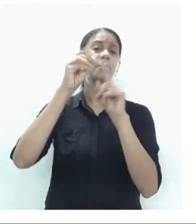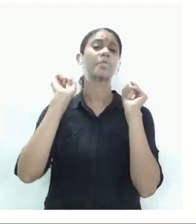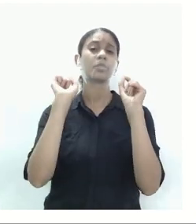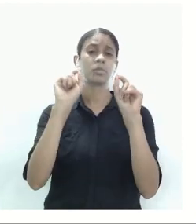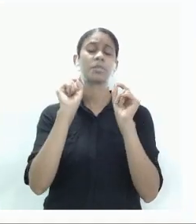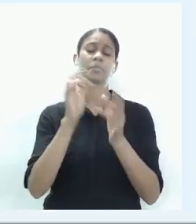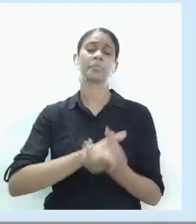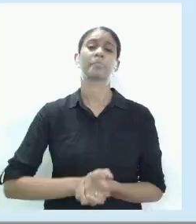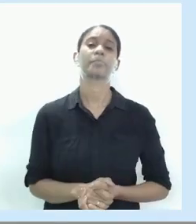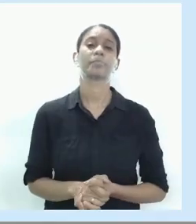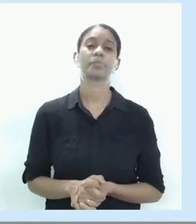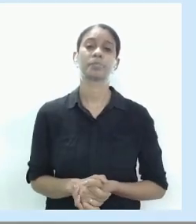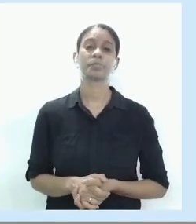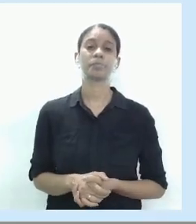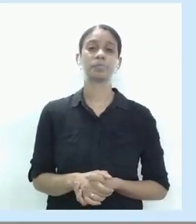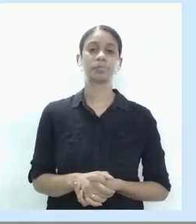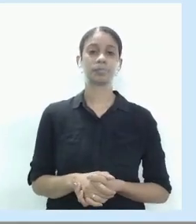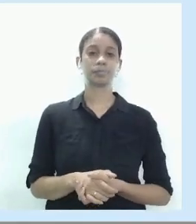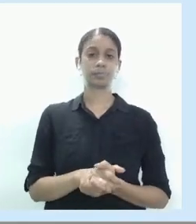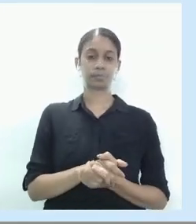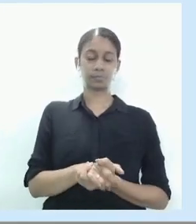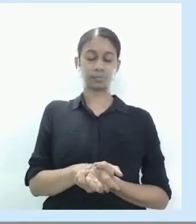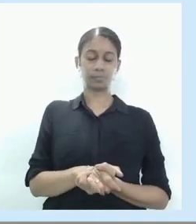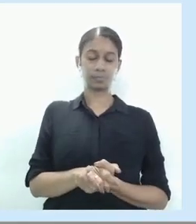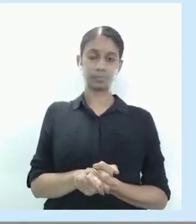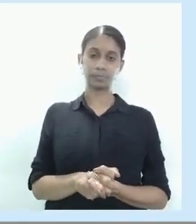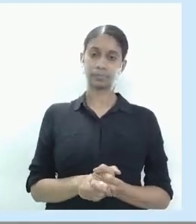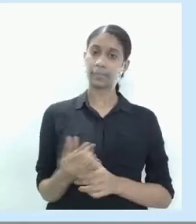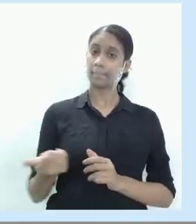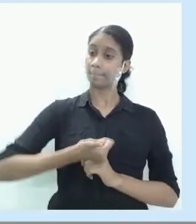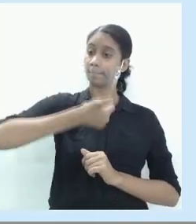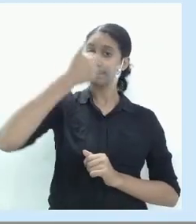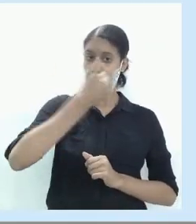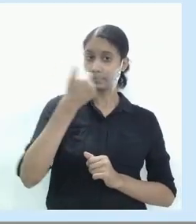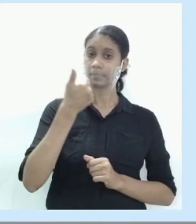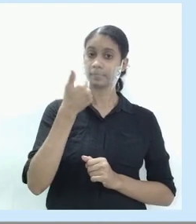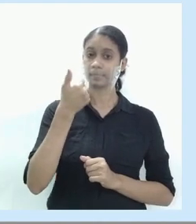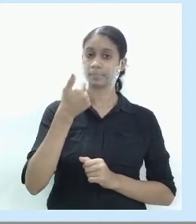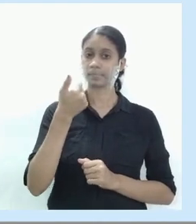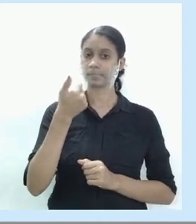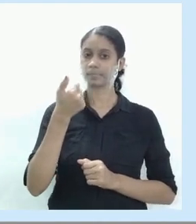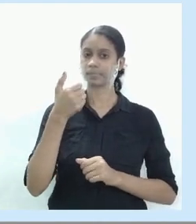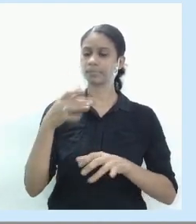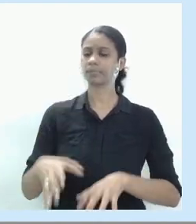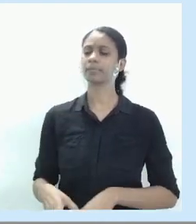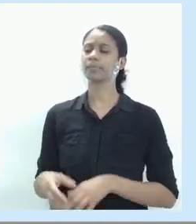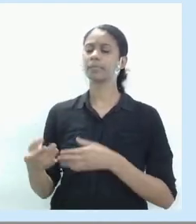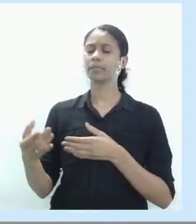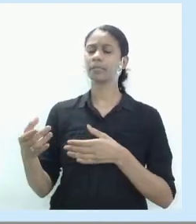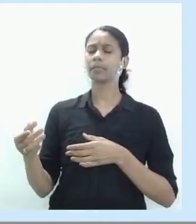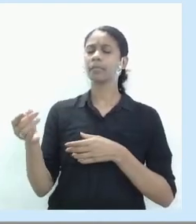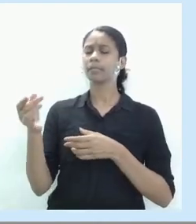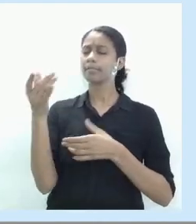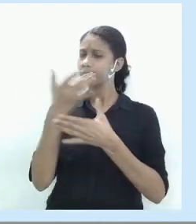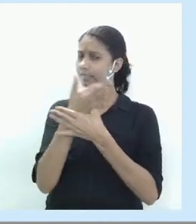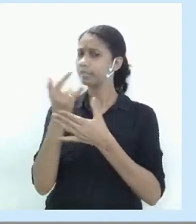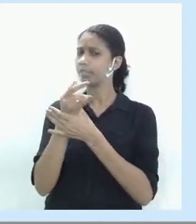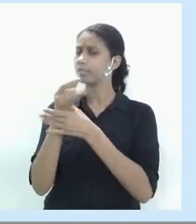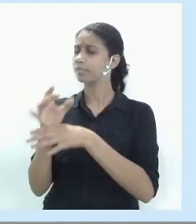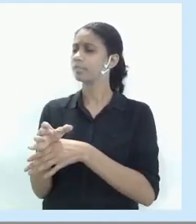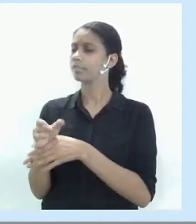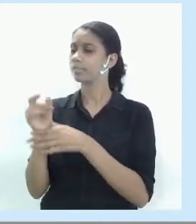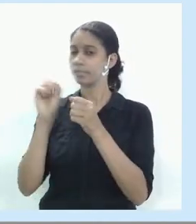a questão da atração e repulsão. quais são cidades que